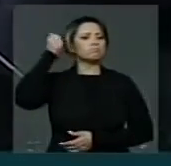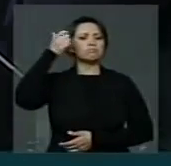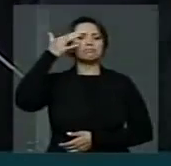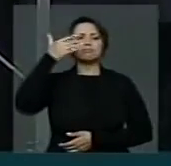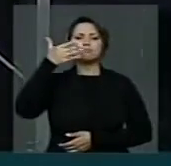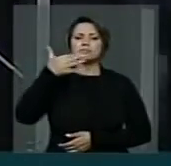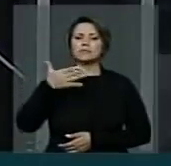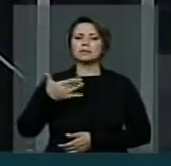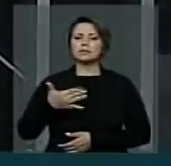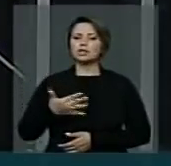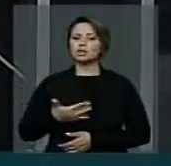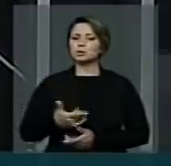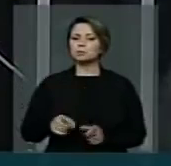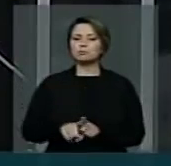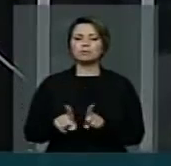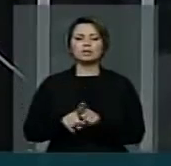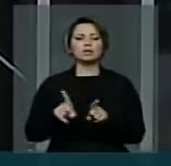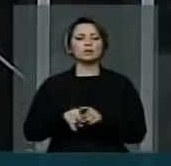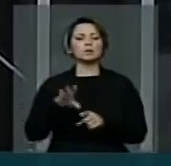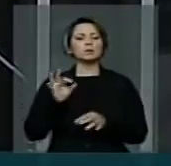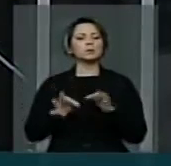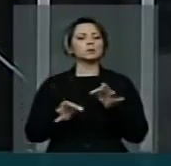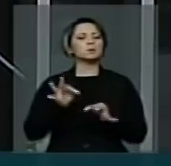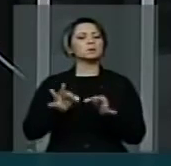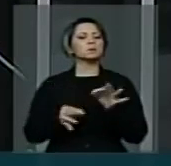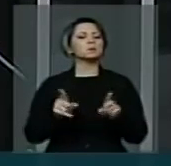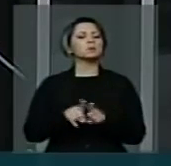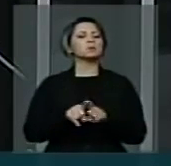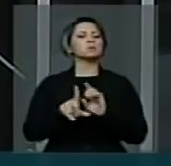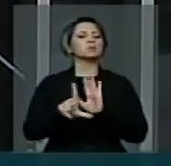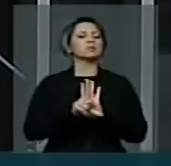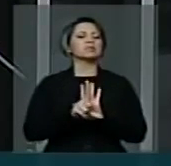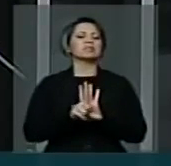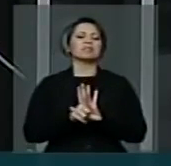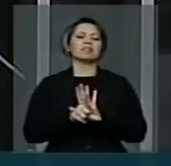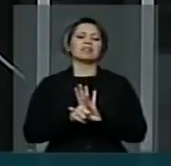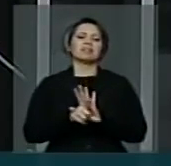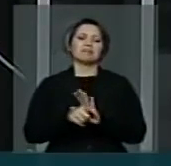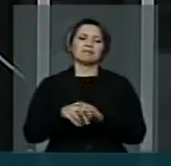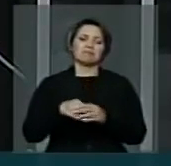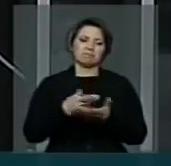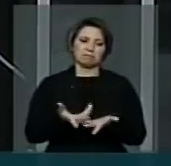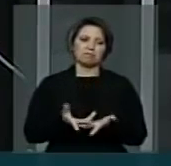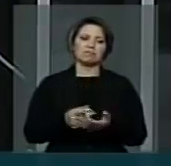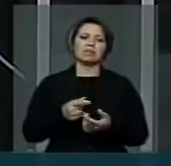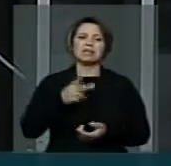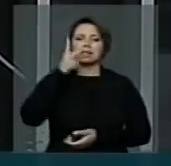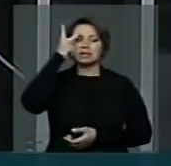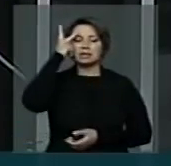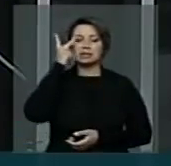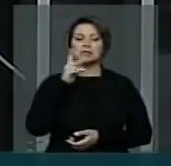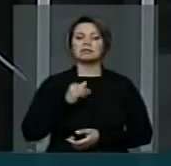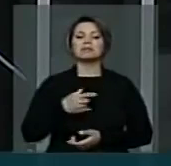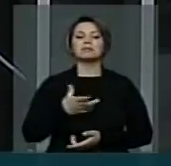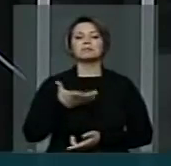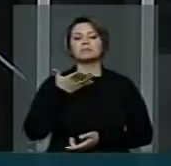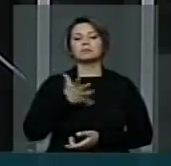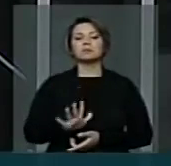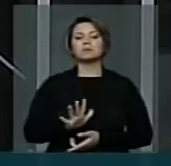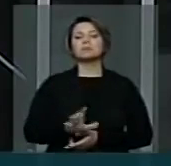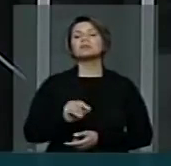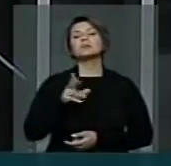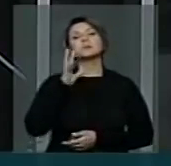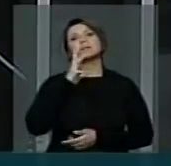jurídico penal da internação involuntária. Observo, senhor presidente,